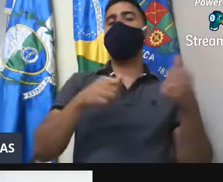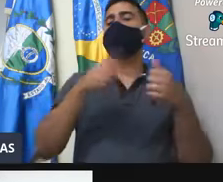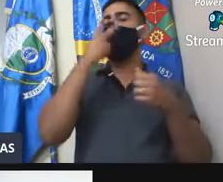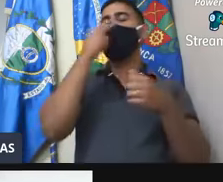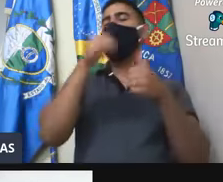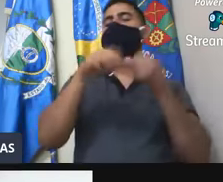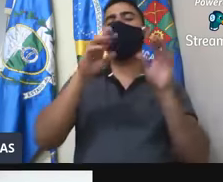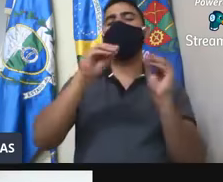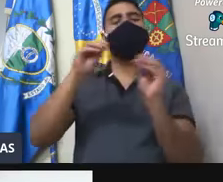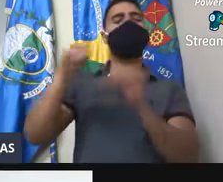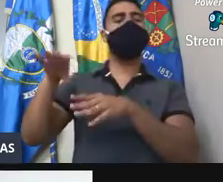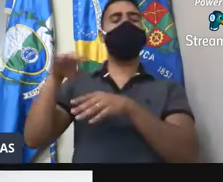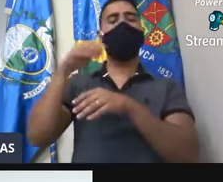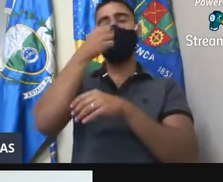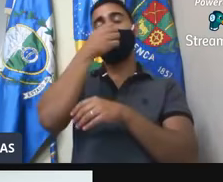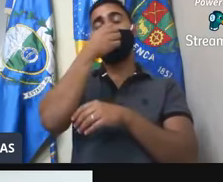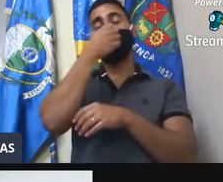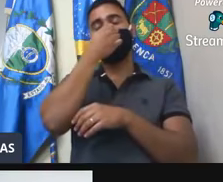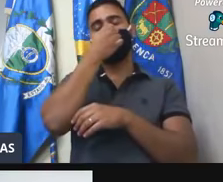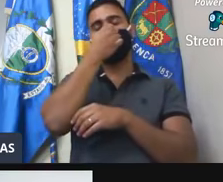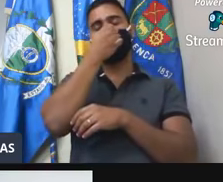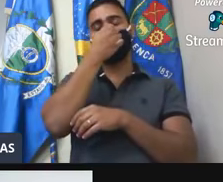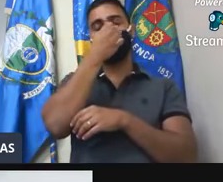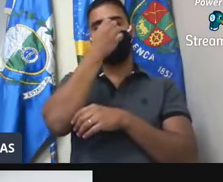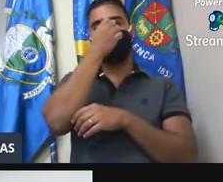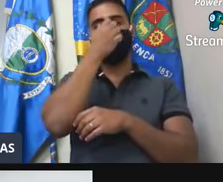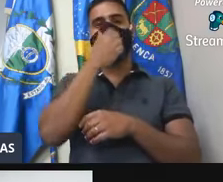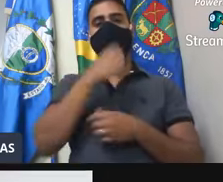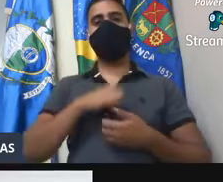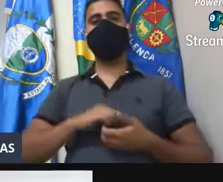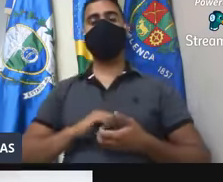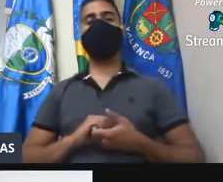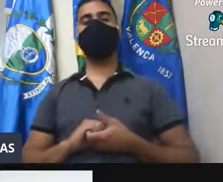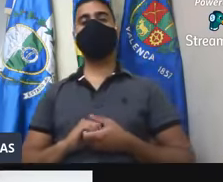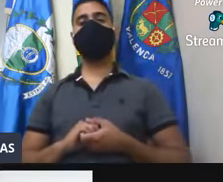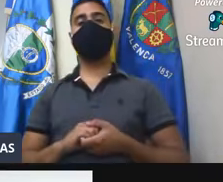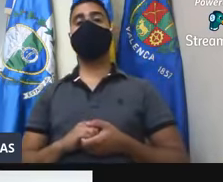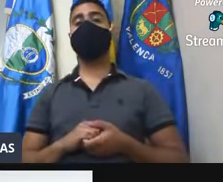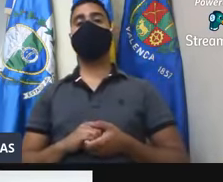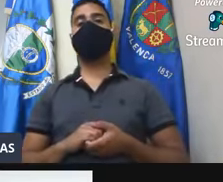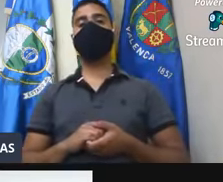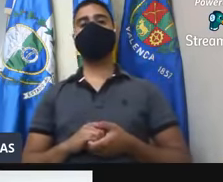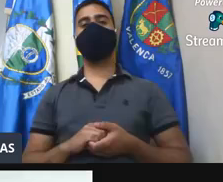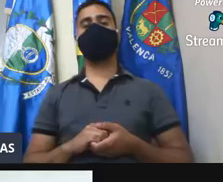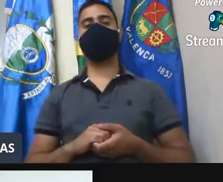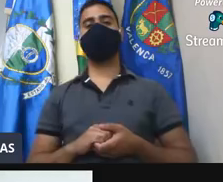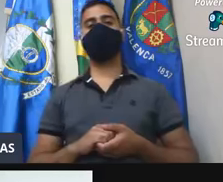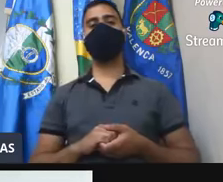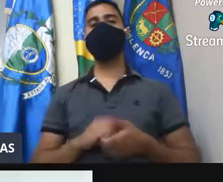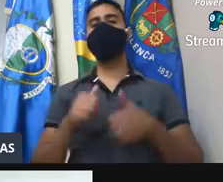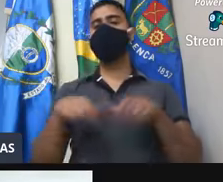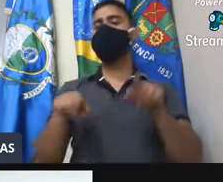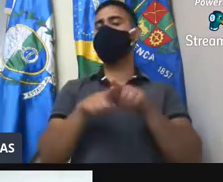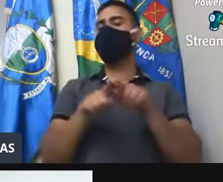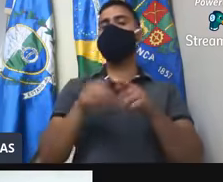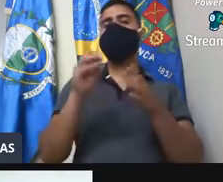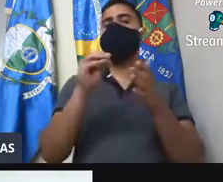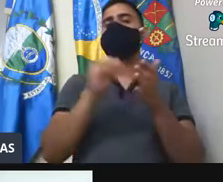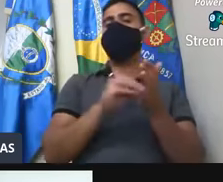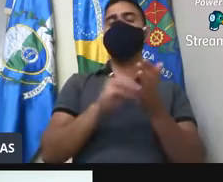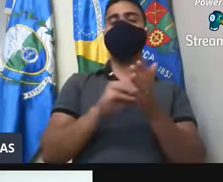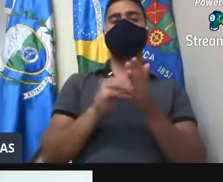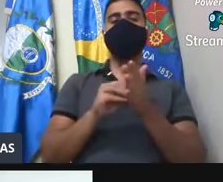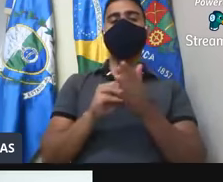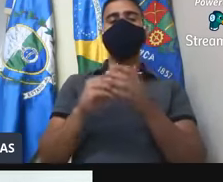essas localidades na qual o ônibus, os ônibus façam também, eles ficam com esse atendimento precário com esse número